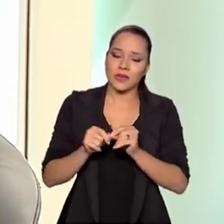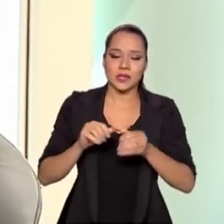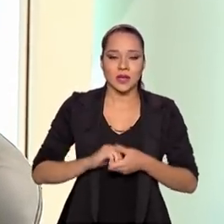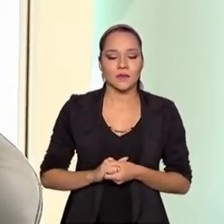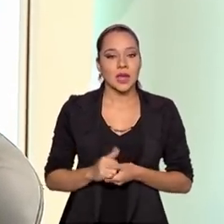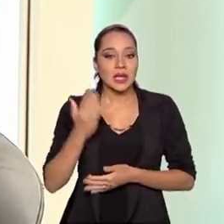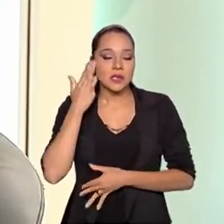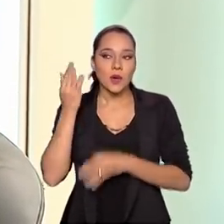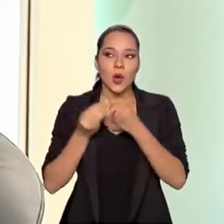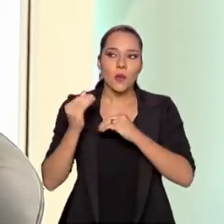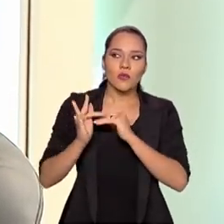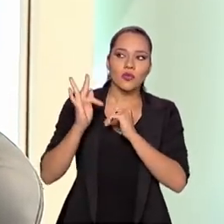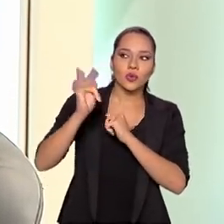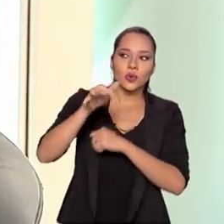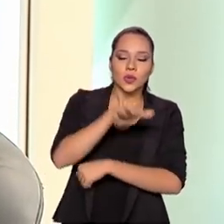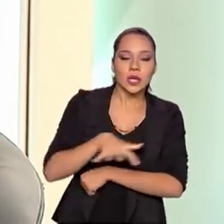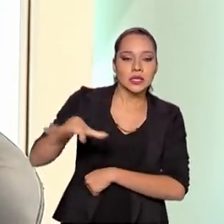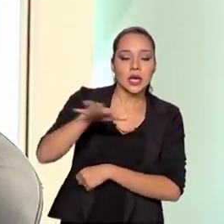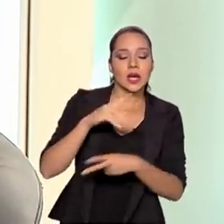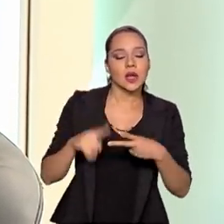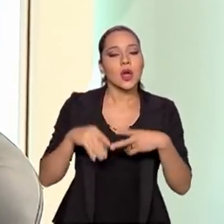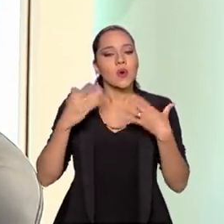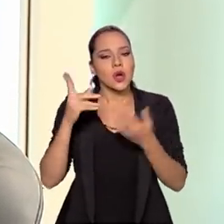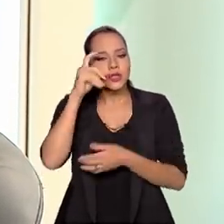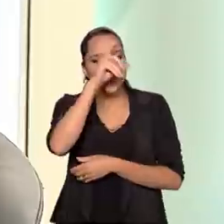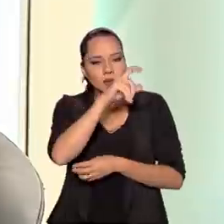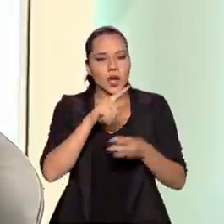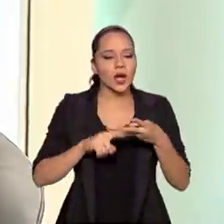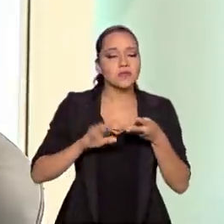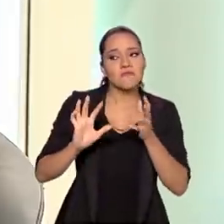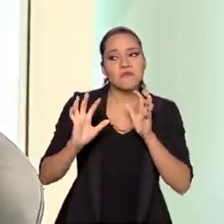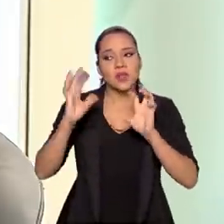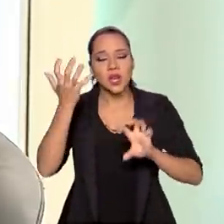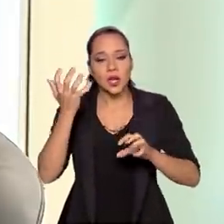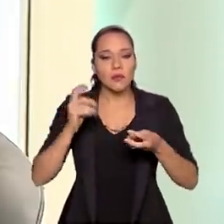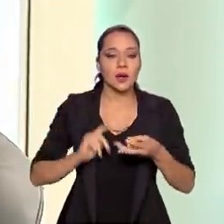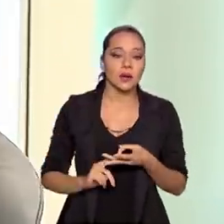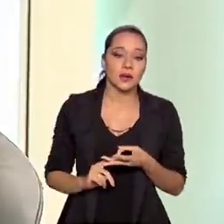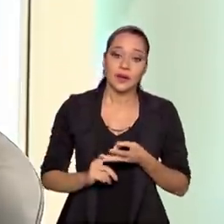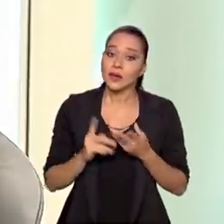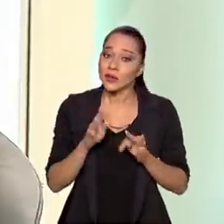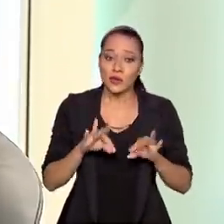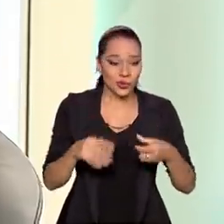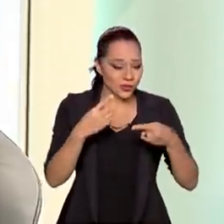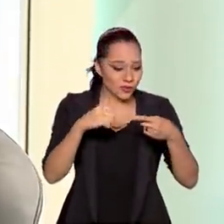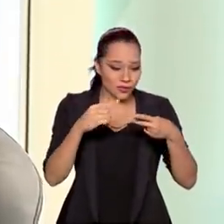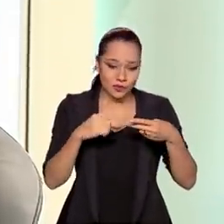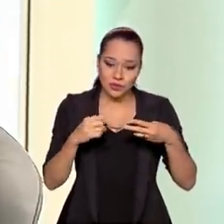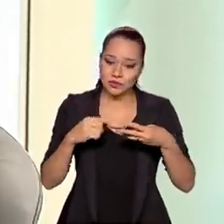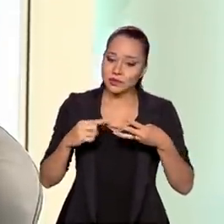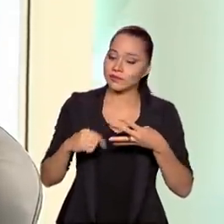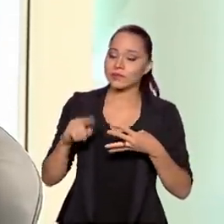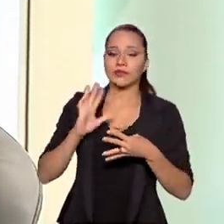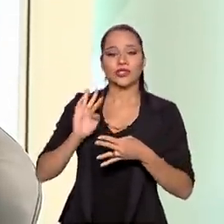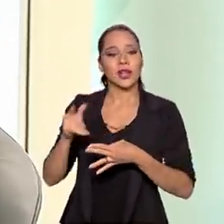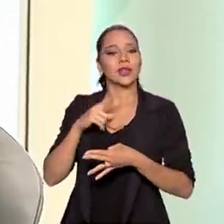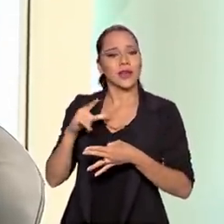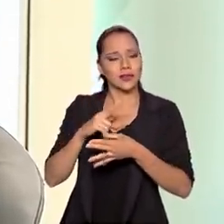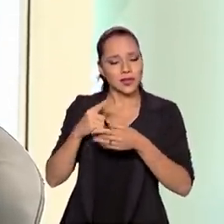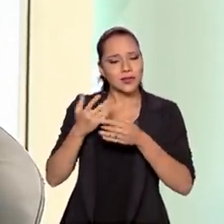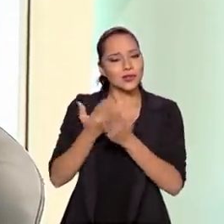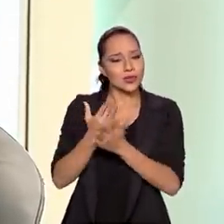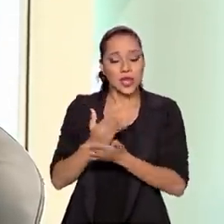Projeções sobre o setor, as dificuldades, as zonalidades, essas questões, elas estavam sendo tratadas sim,